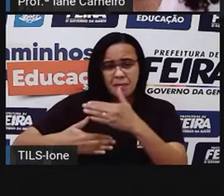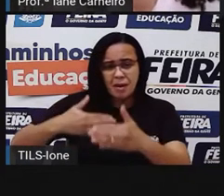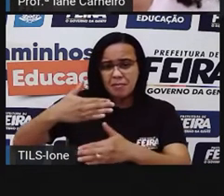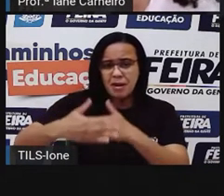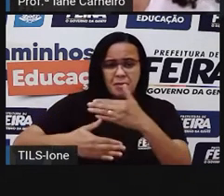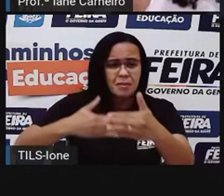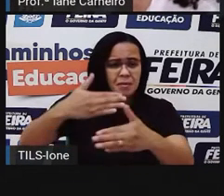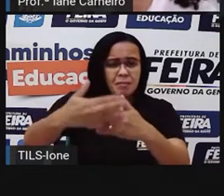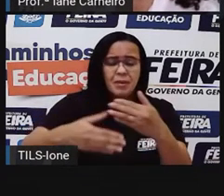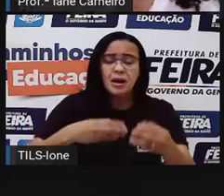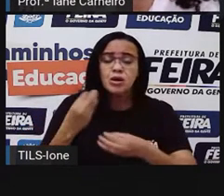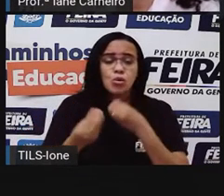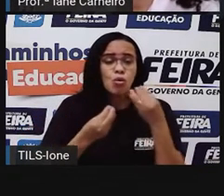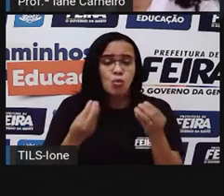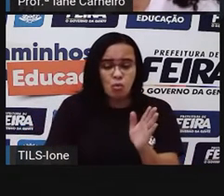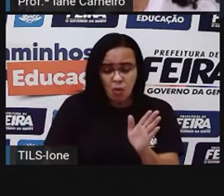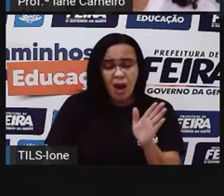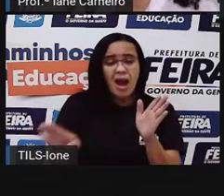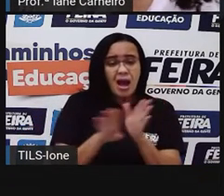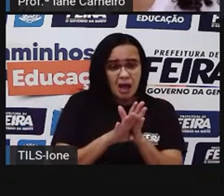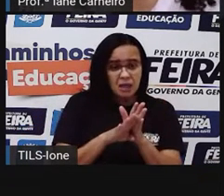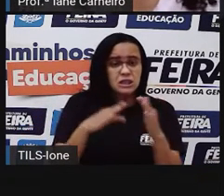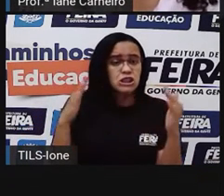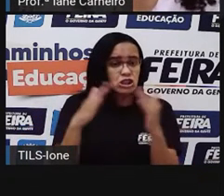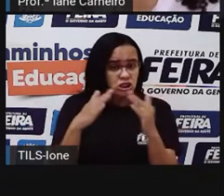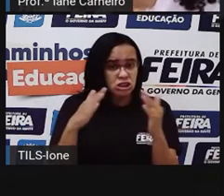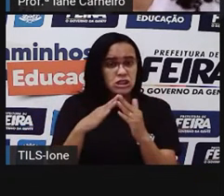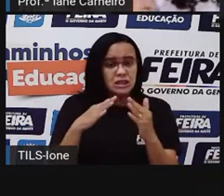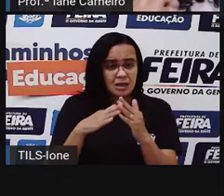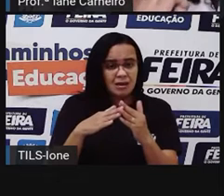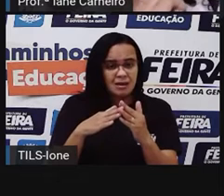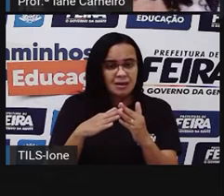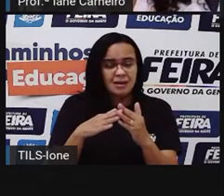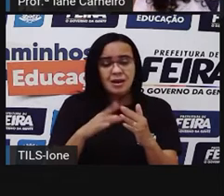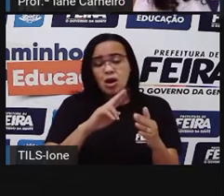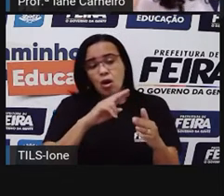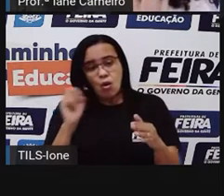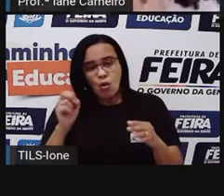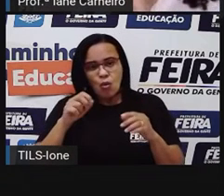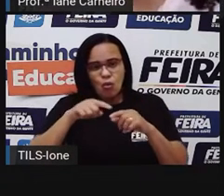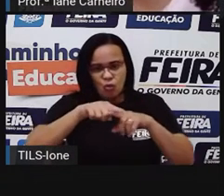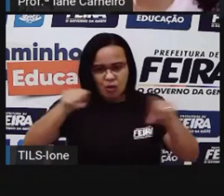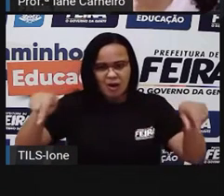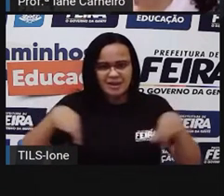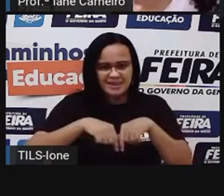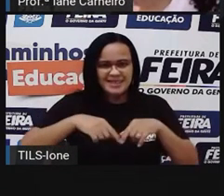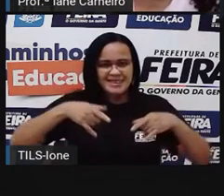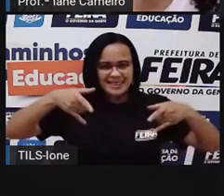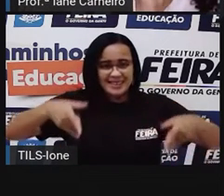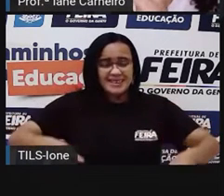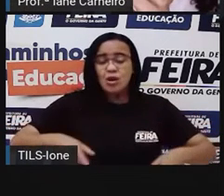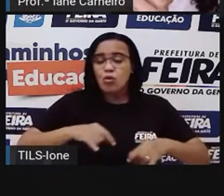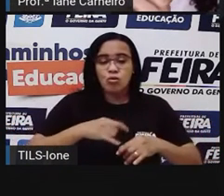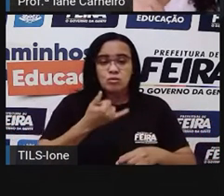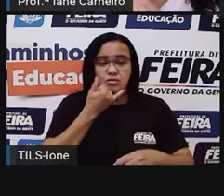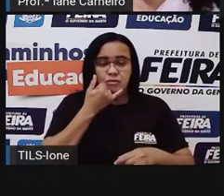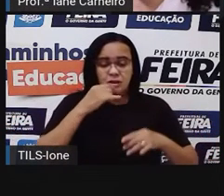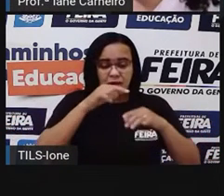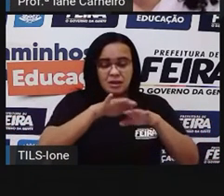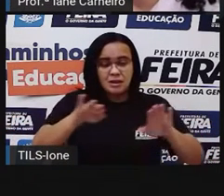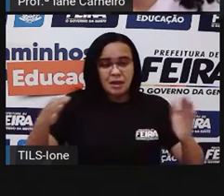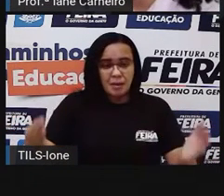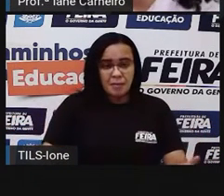usar e se proteger contra o vírus? Então, o nome disso se chama cadeia produtiva, né? Ou seja, tem